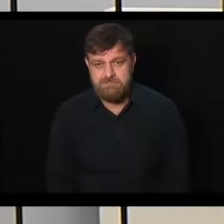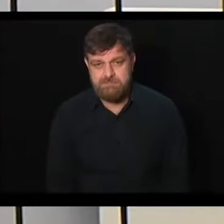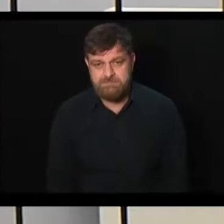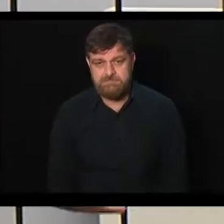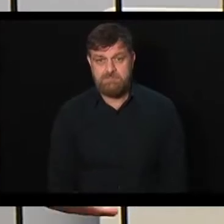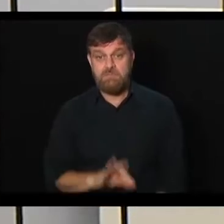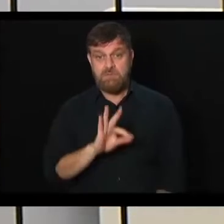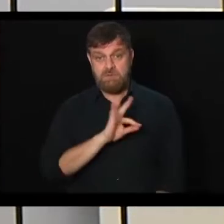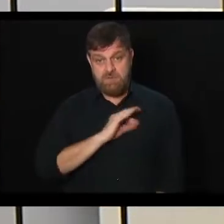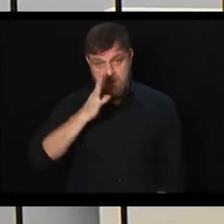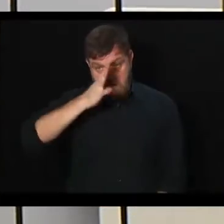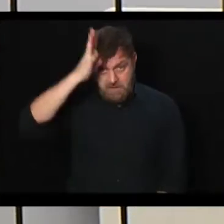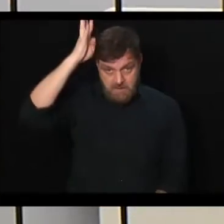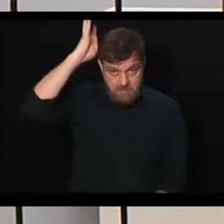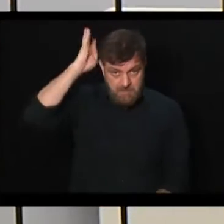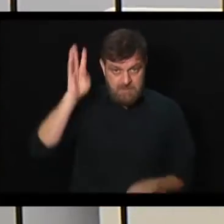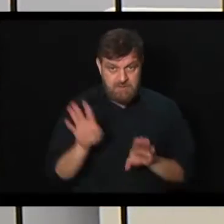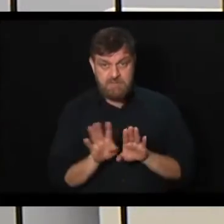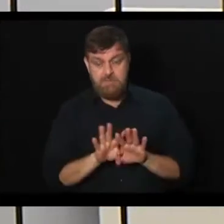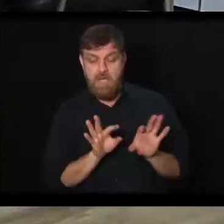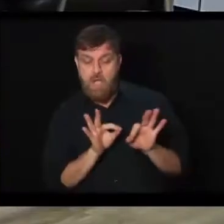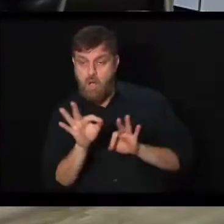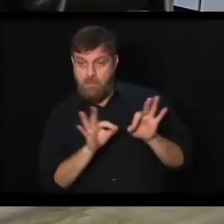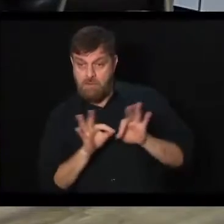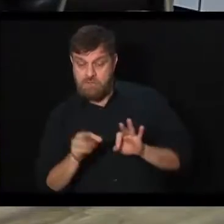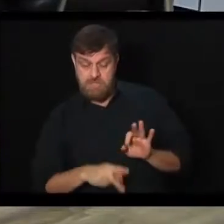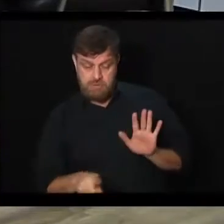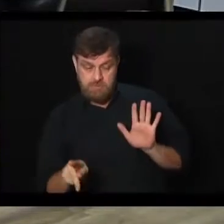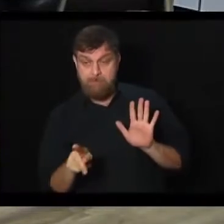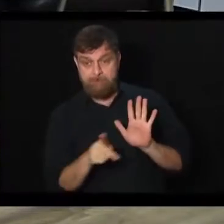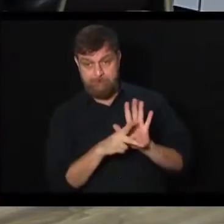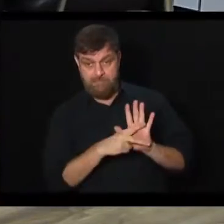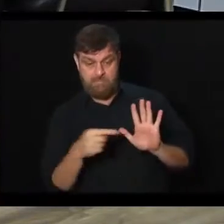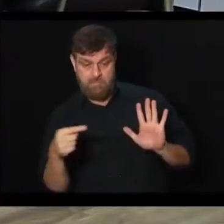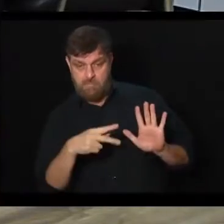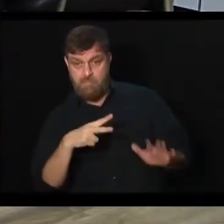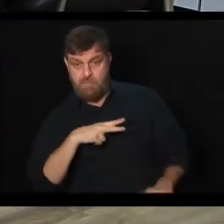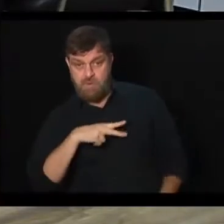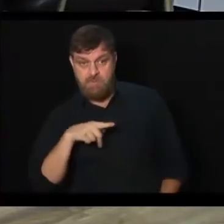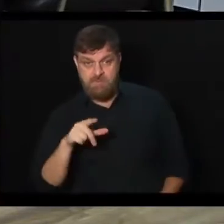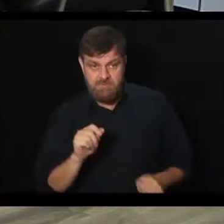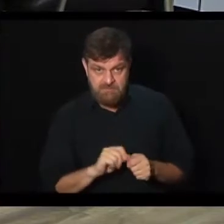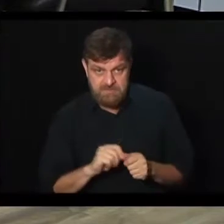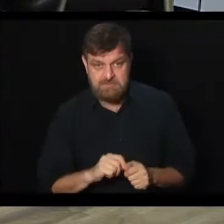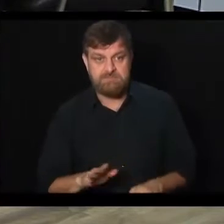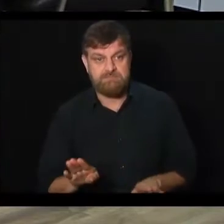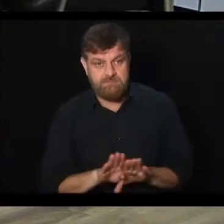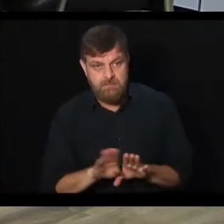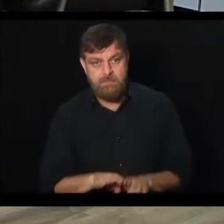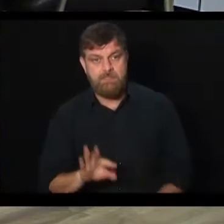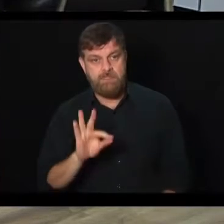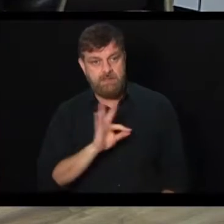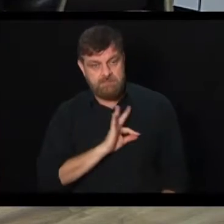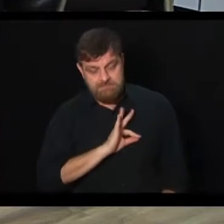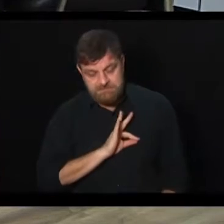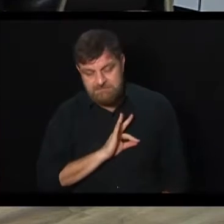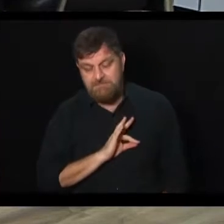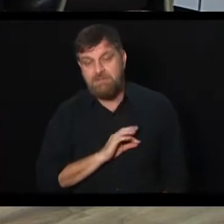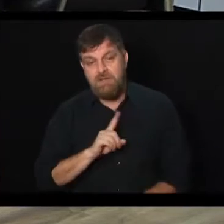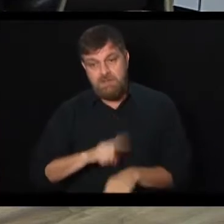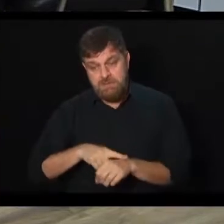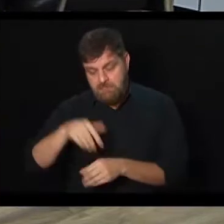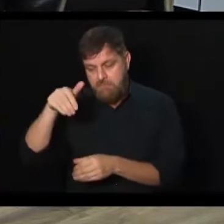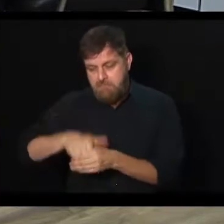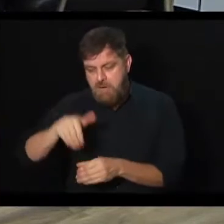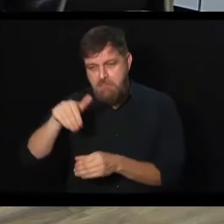policiais e bombeiros foi apresentado um projeto próprio, que também aumenta a alíquota dos policiais, que também aumenta o tempo de contribuição,